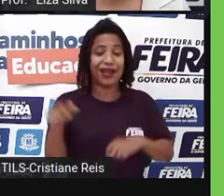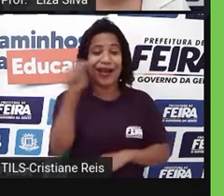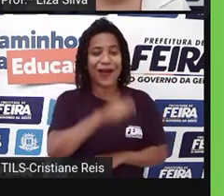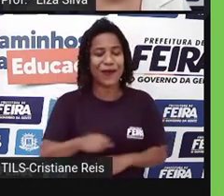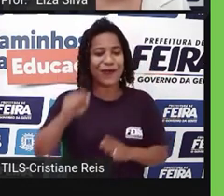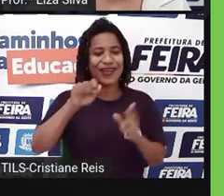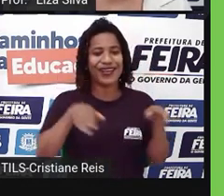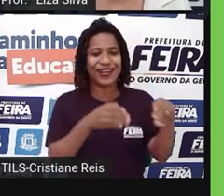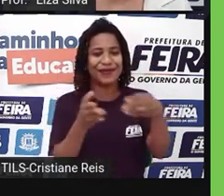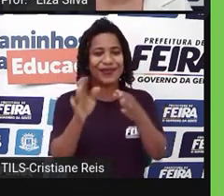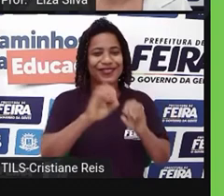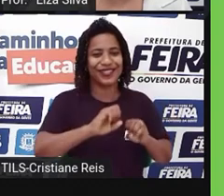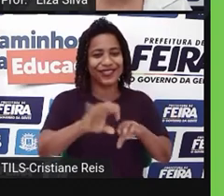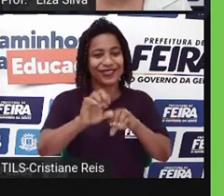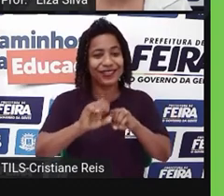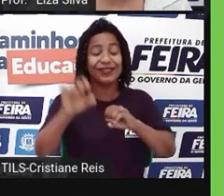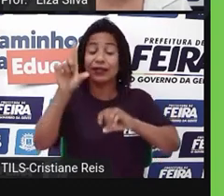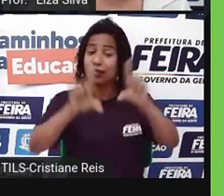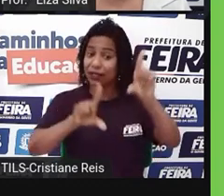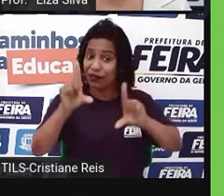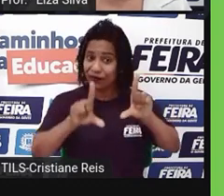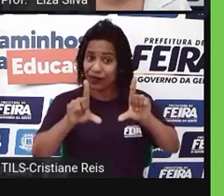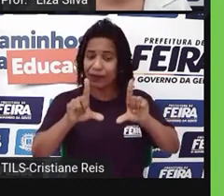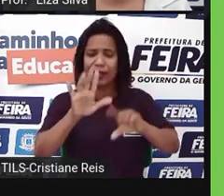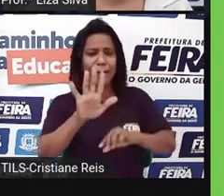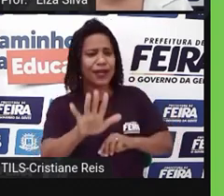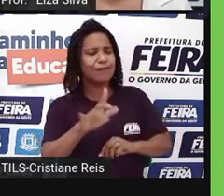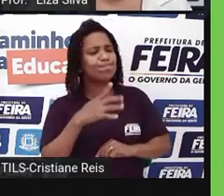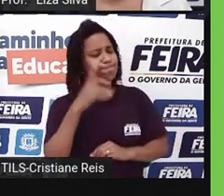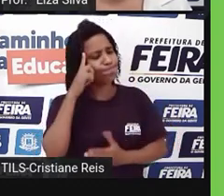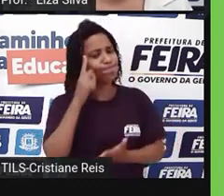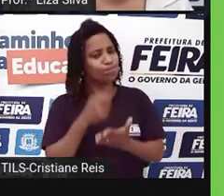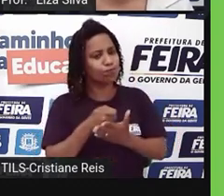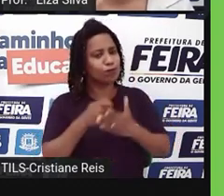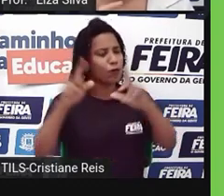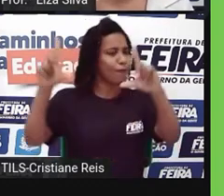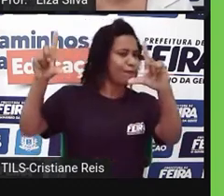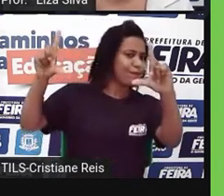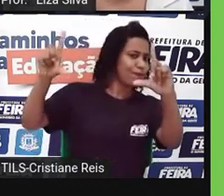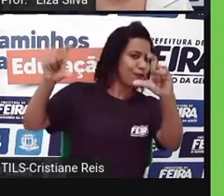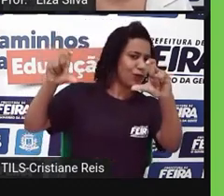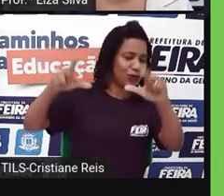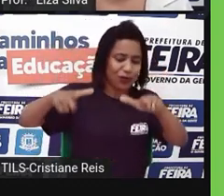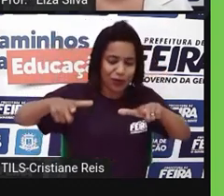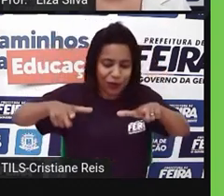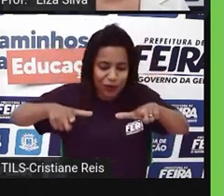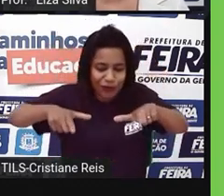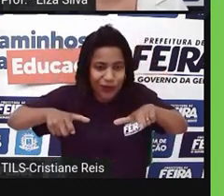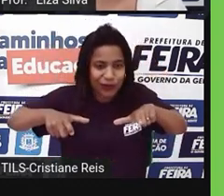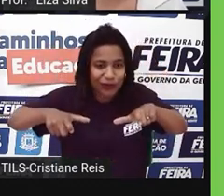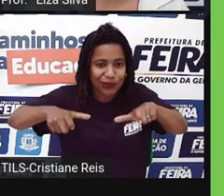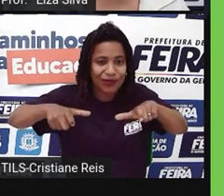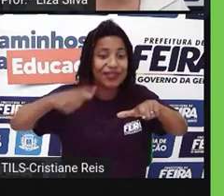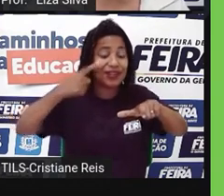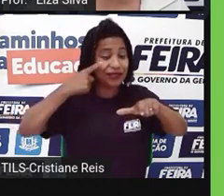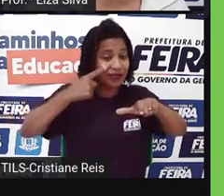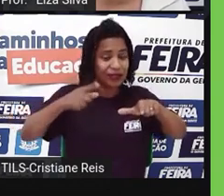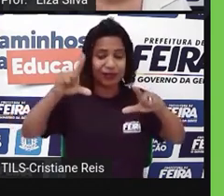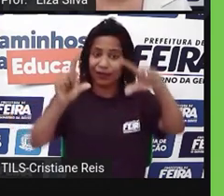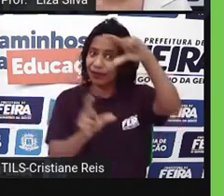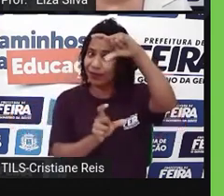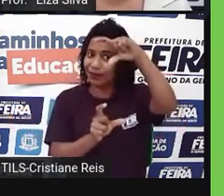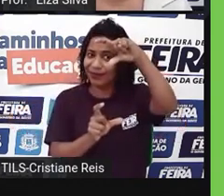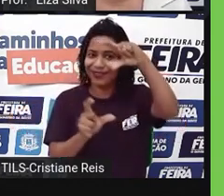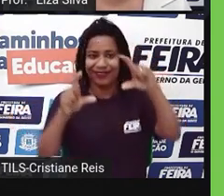.tv. Mas se você optar por fazer a foto, não se esqueçam de colocar o celular na posição horizontal.